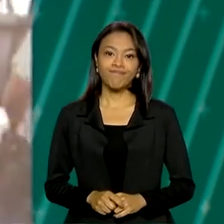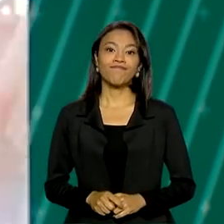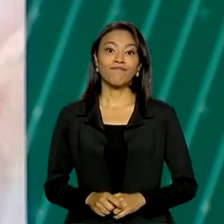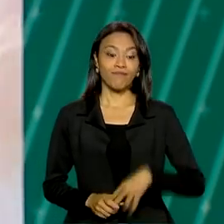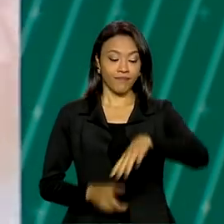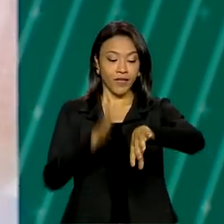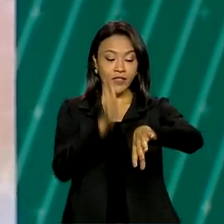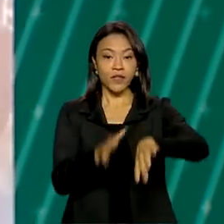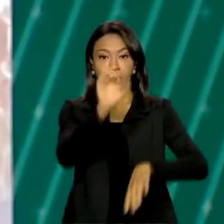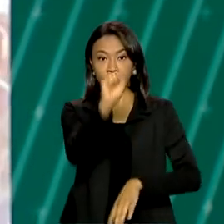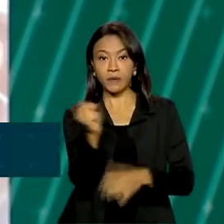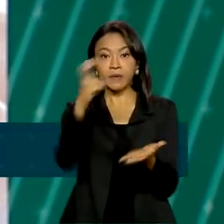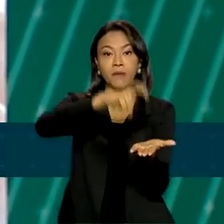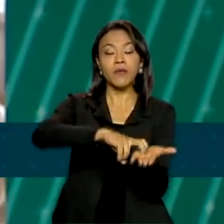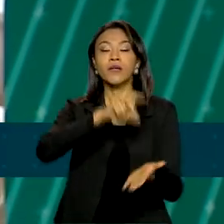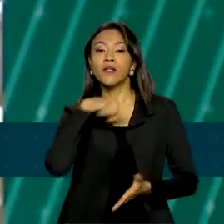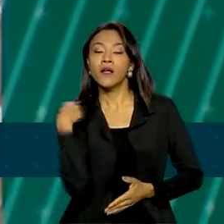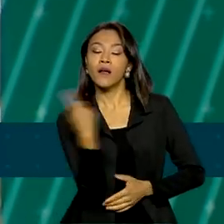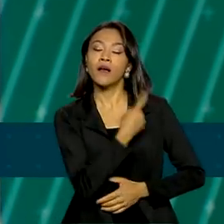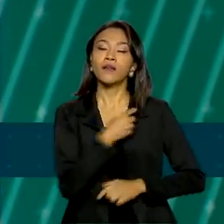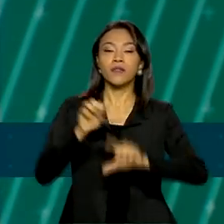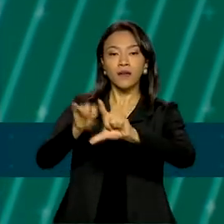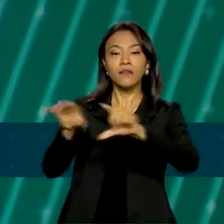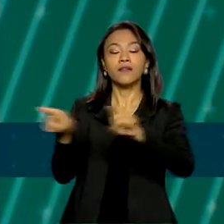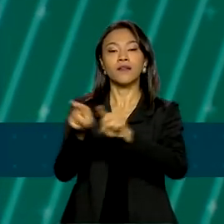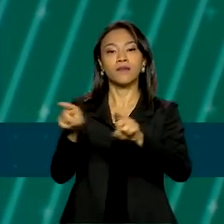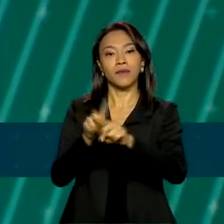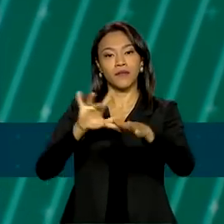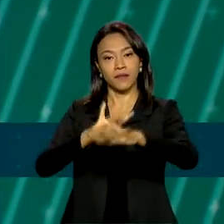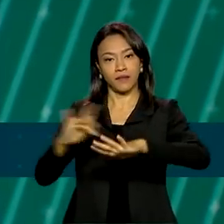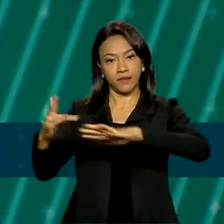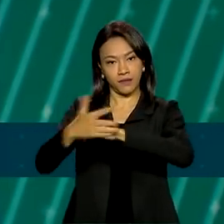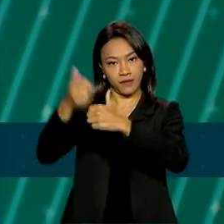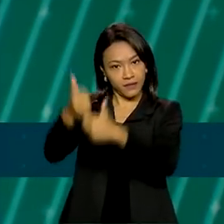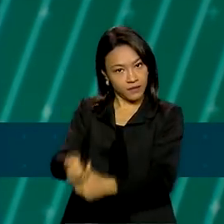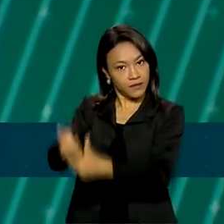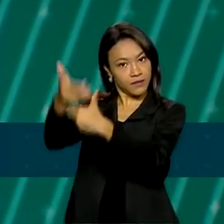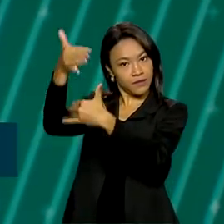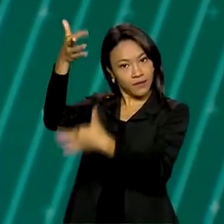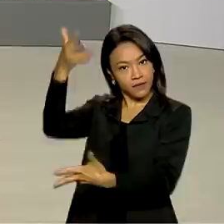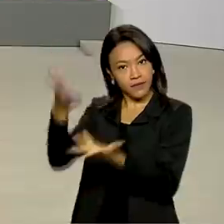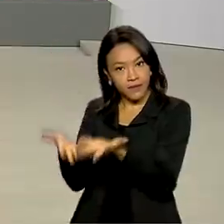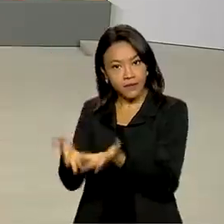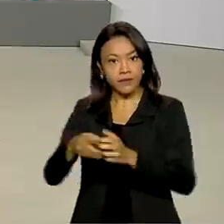São 8 horas da manhã e estamos ao vivo também pelas nossas redes sociais.